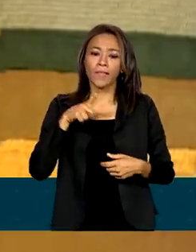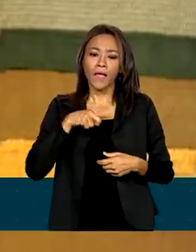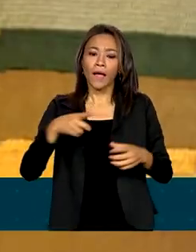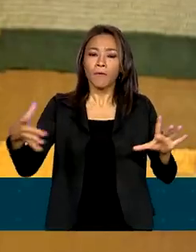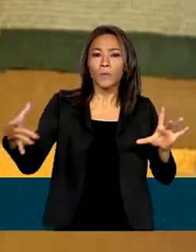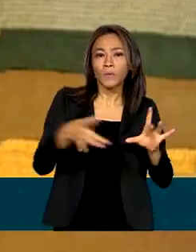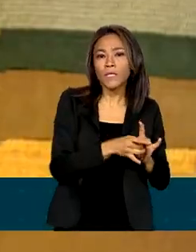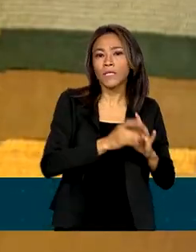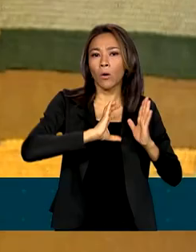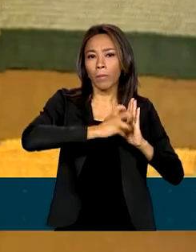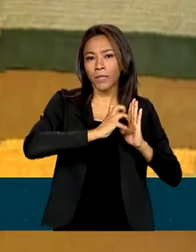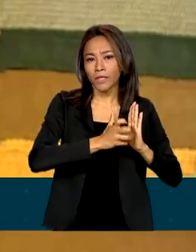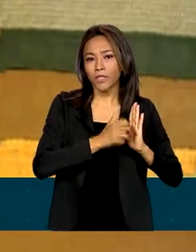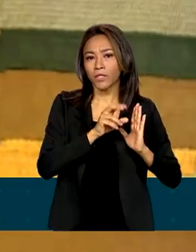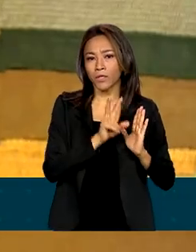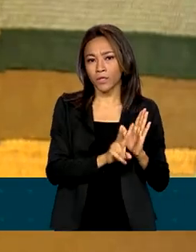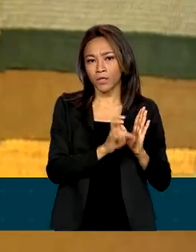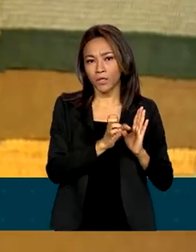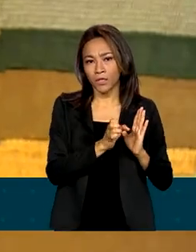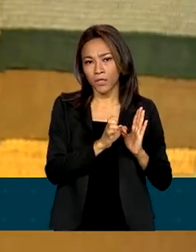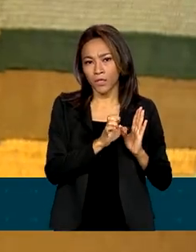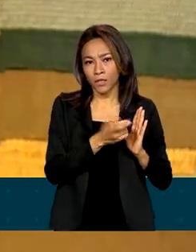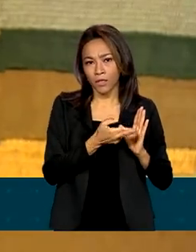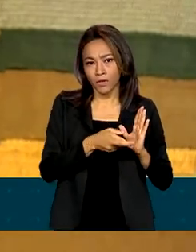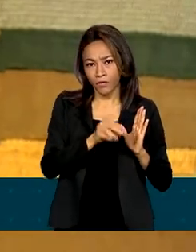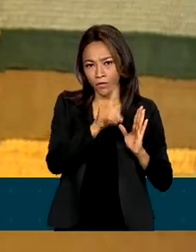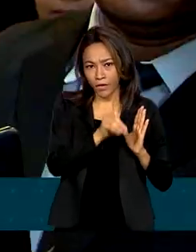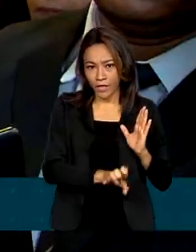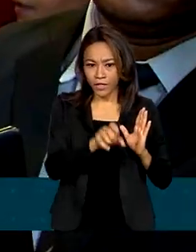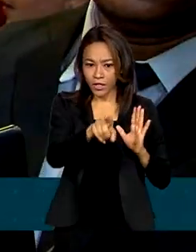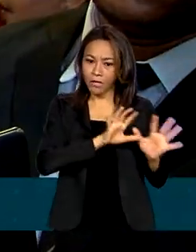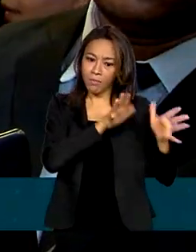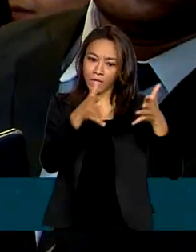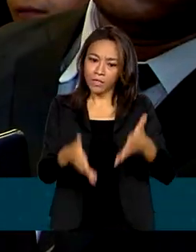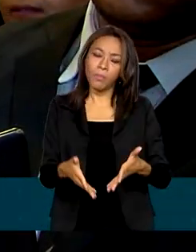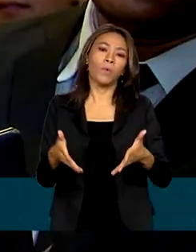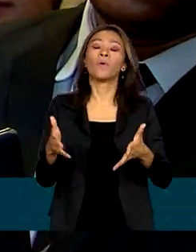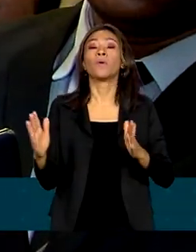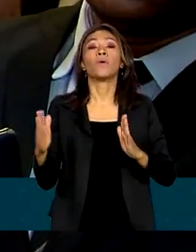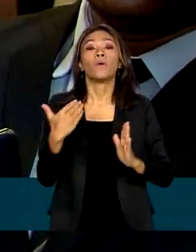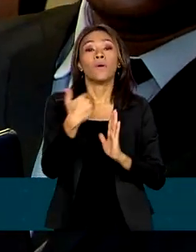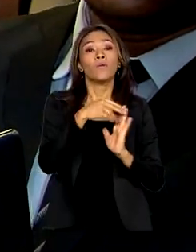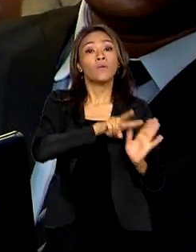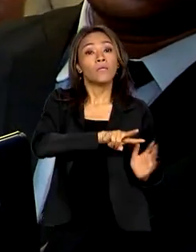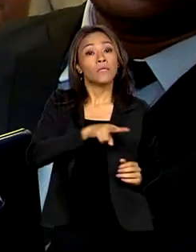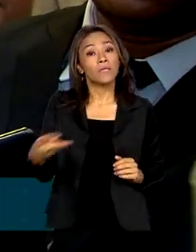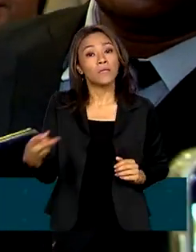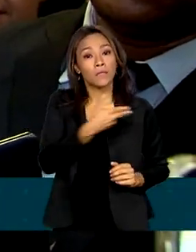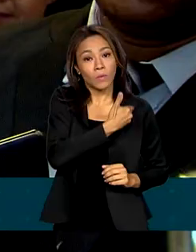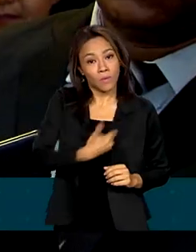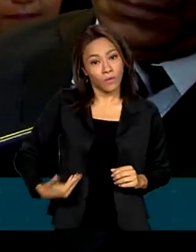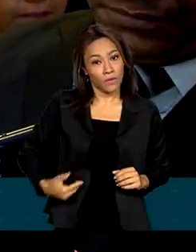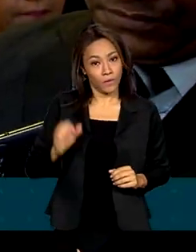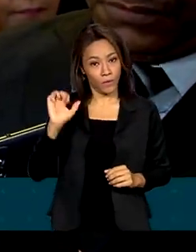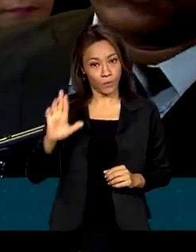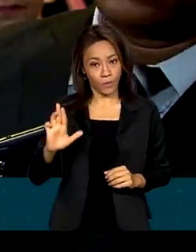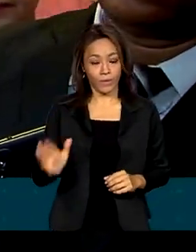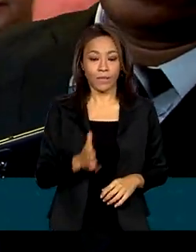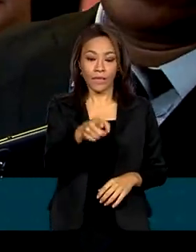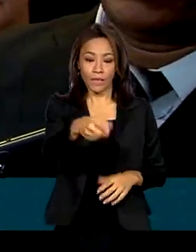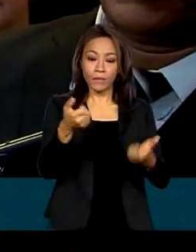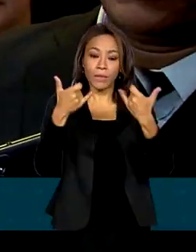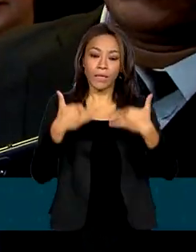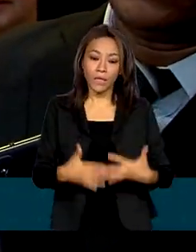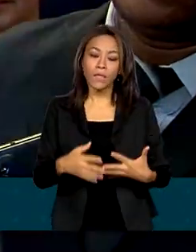Partido Verde e participou do governo de transição de Lula. Nós temos aí obras paradas, temos que colocá-las para retornar